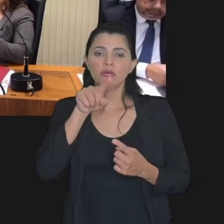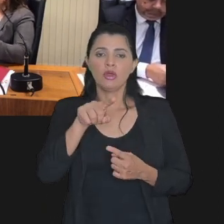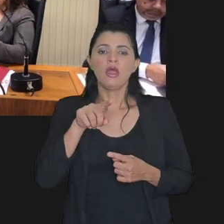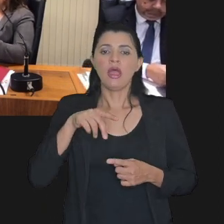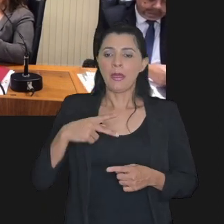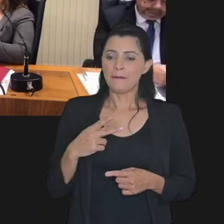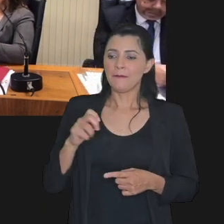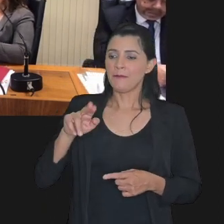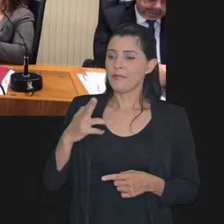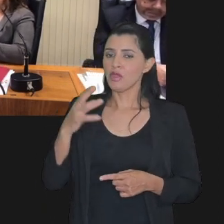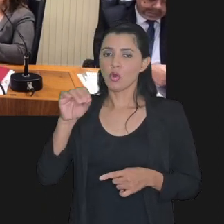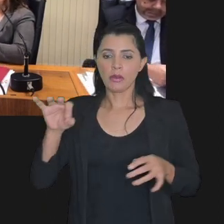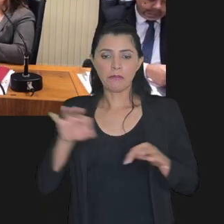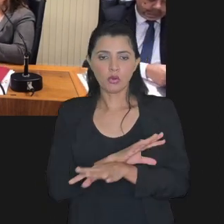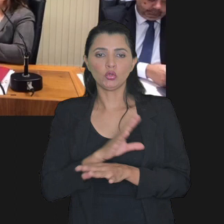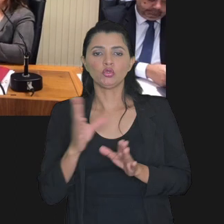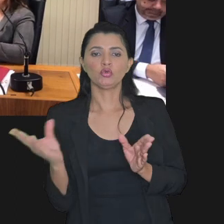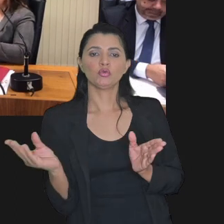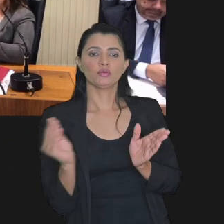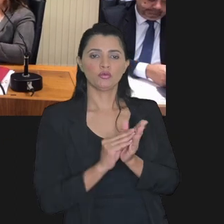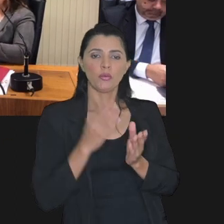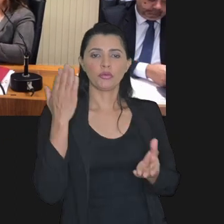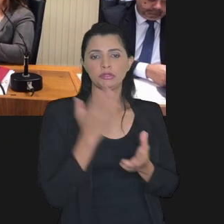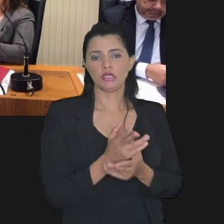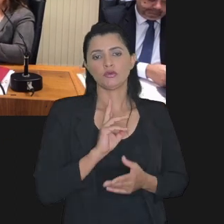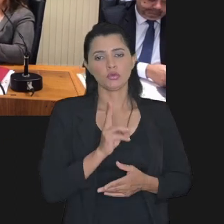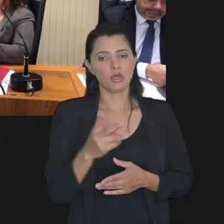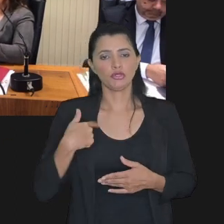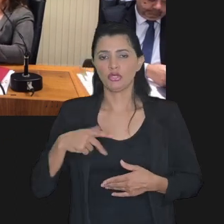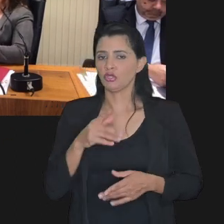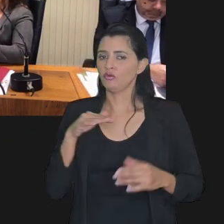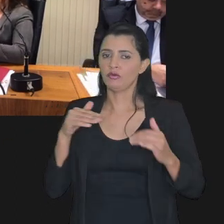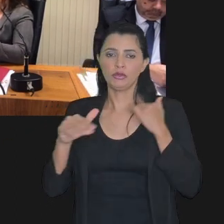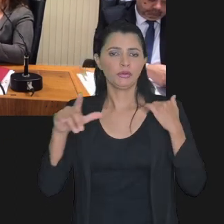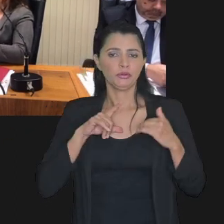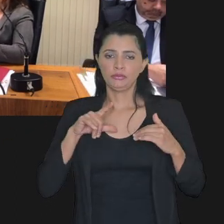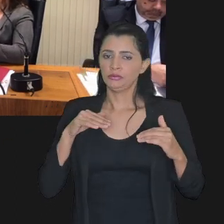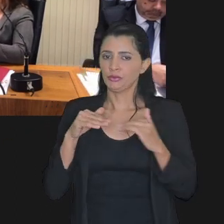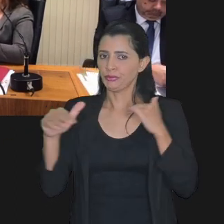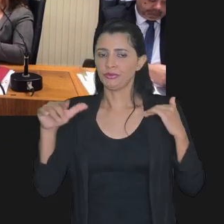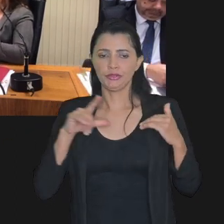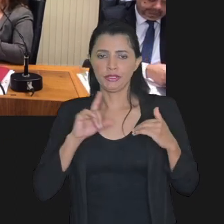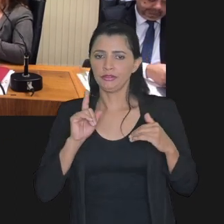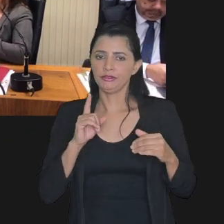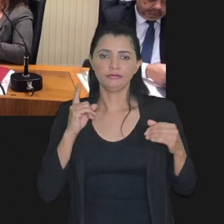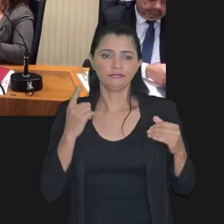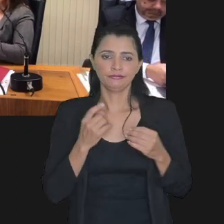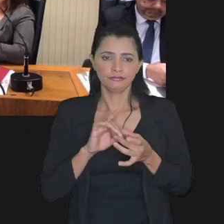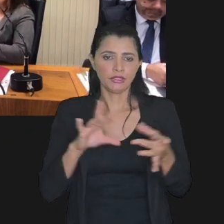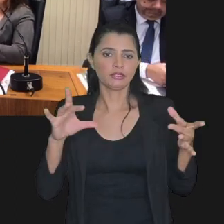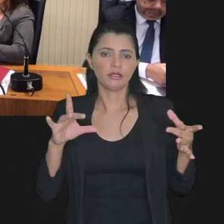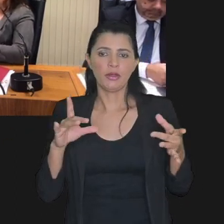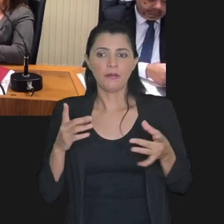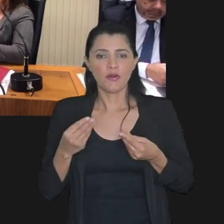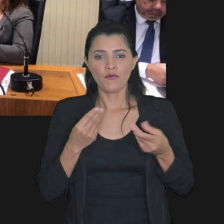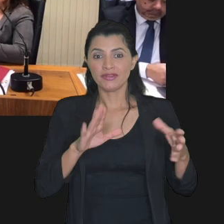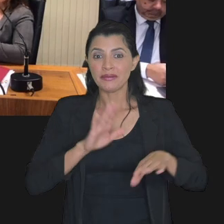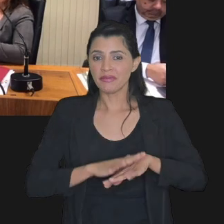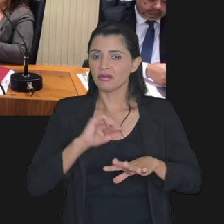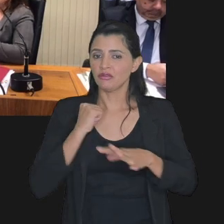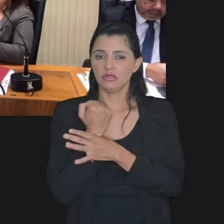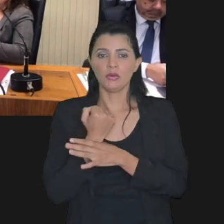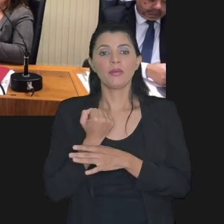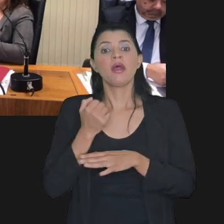penhora já feita vai continuar feita no processo a gente não vai concordar com a liberação mas não tem que oferecer mais garantias na